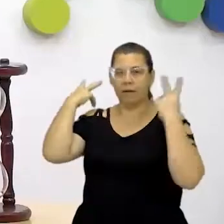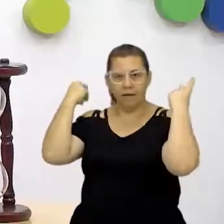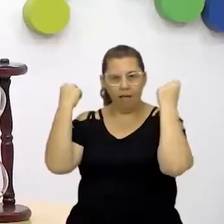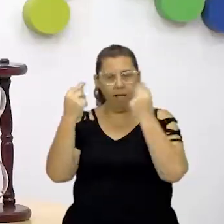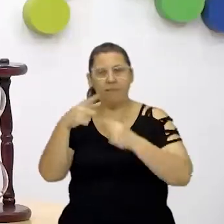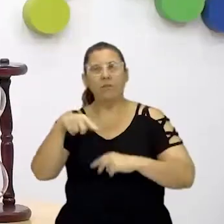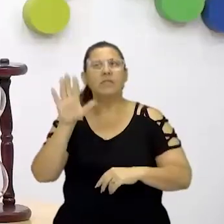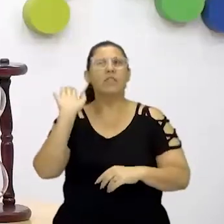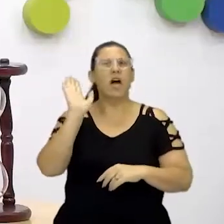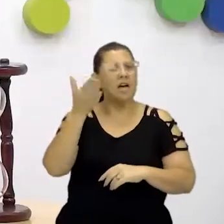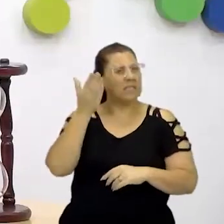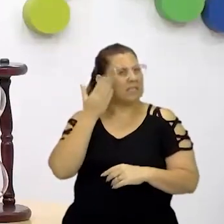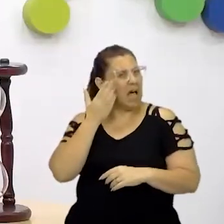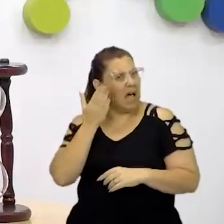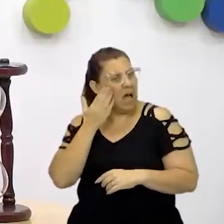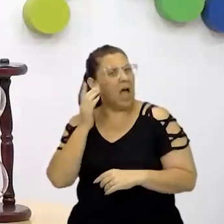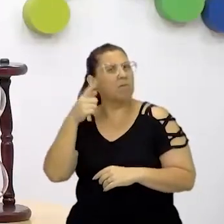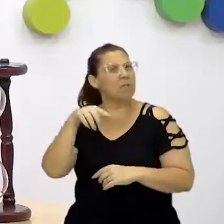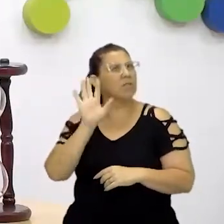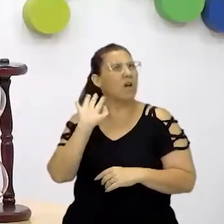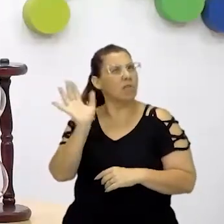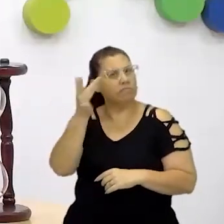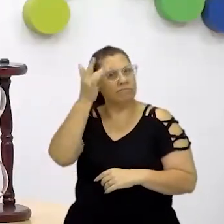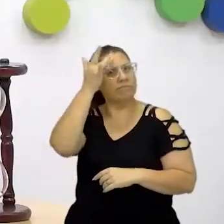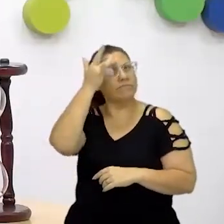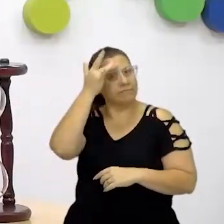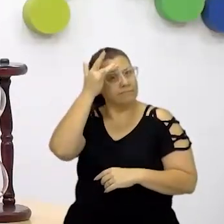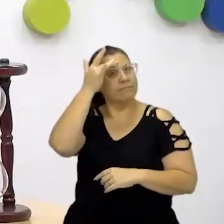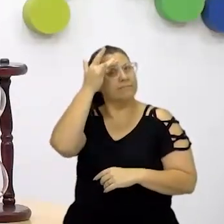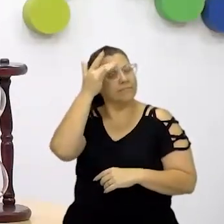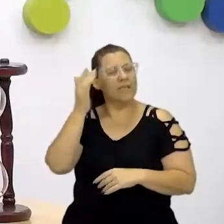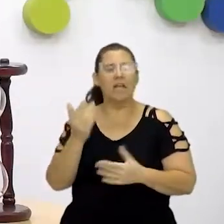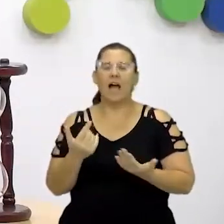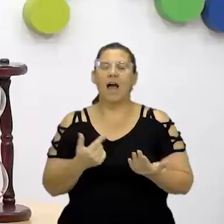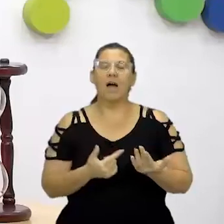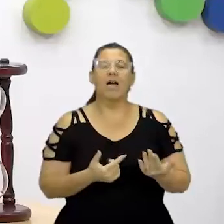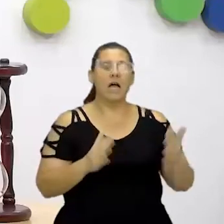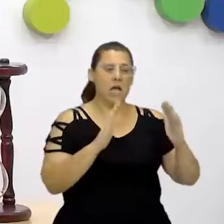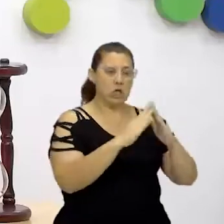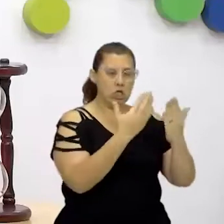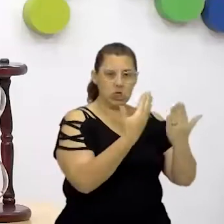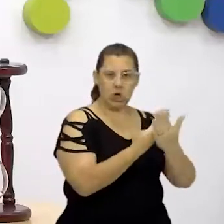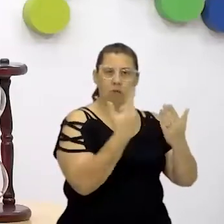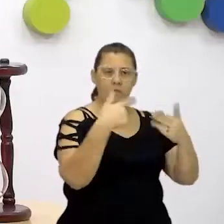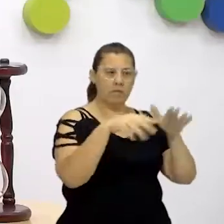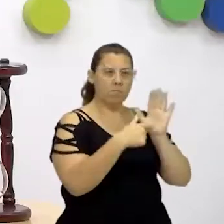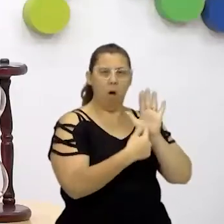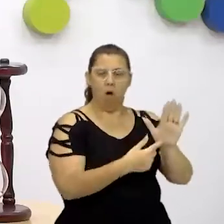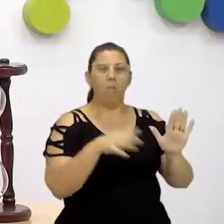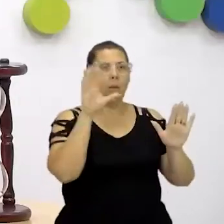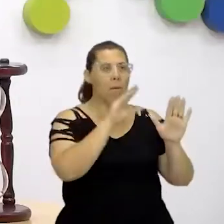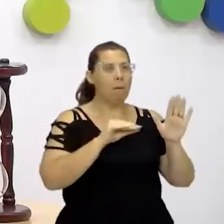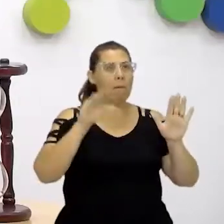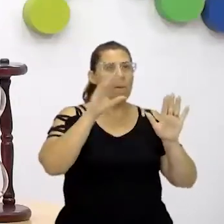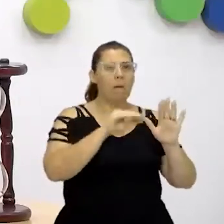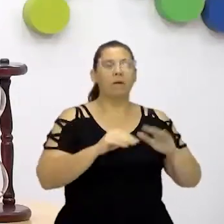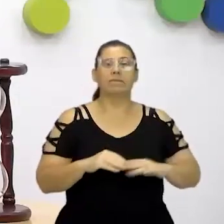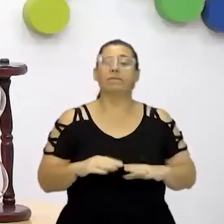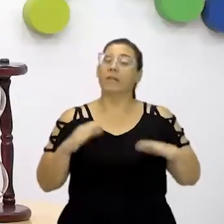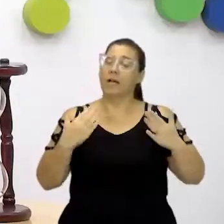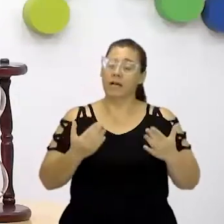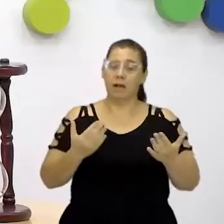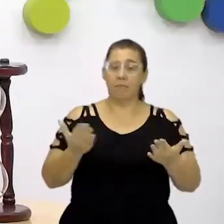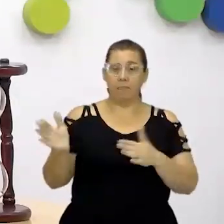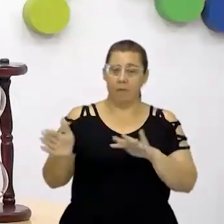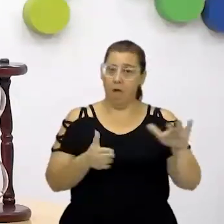já tem um repertório, que é algo que vocês já trazem para a escola, né? Que vocês já aprenderam aí nas mídias, com a família. A partir